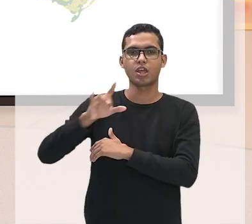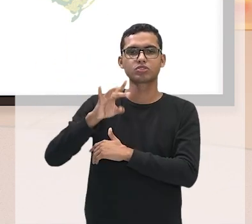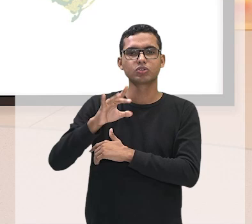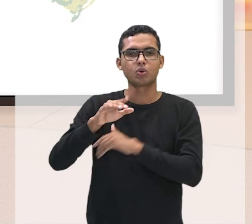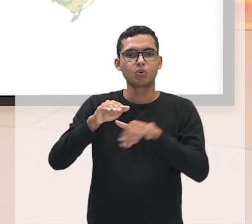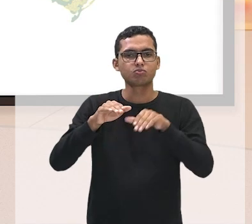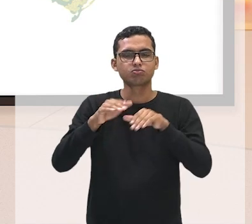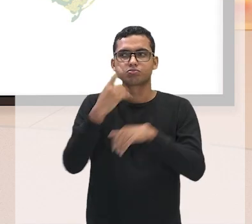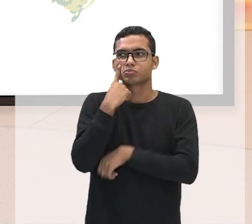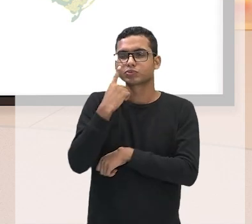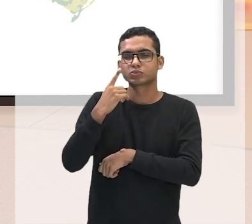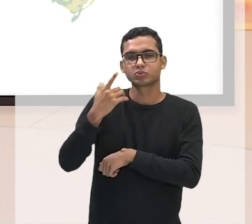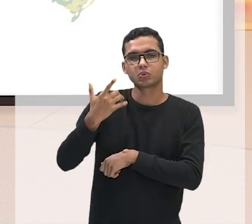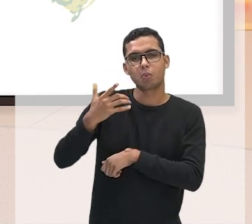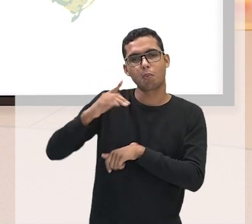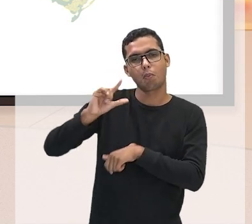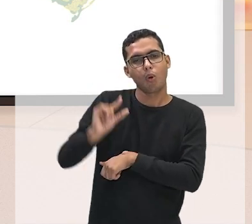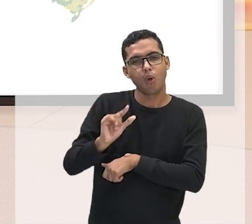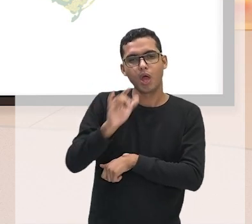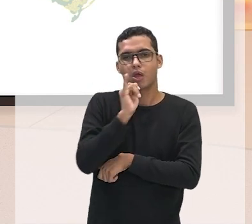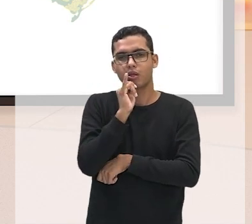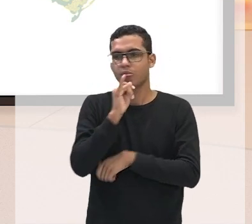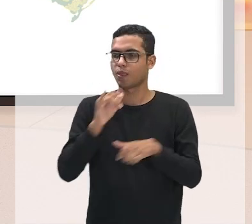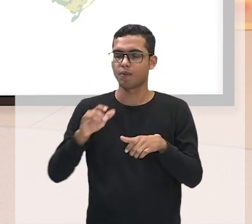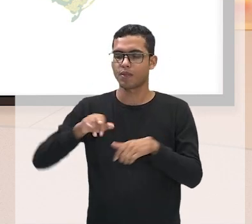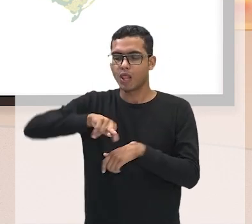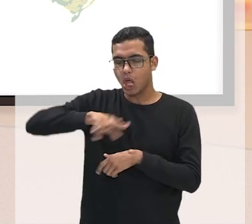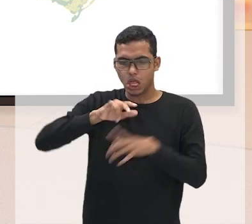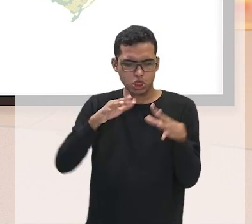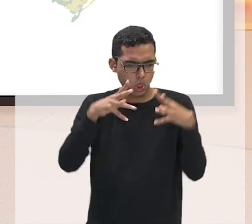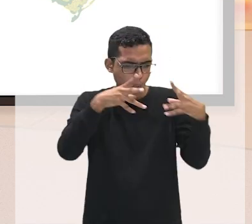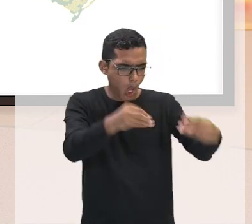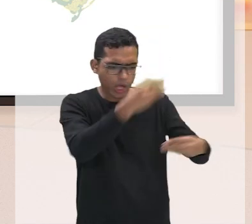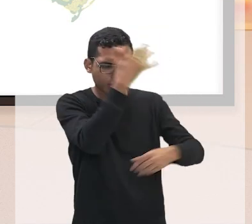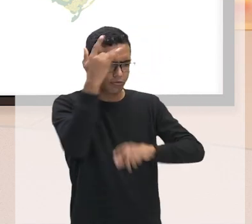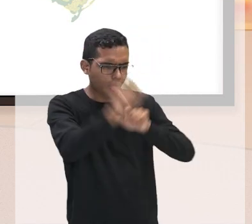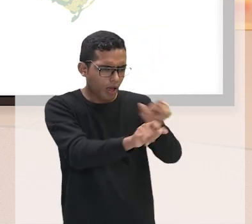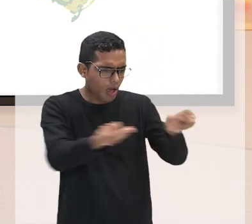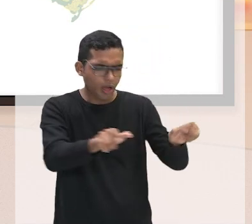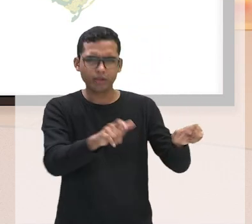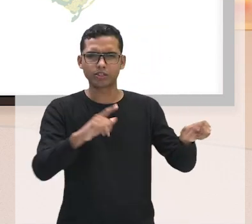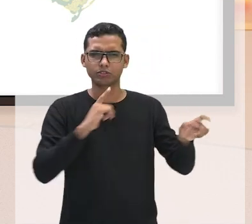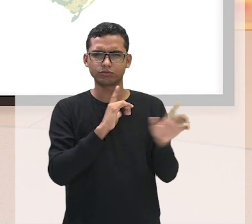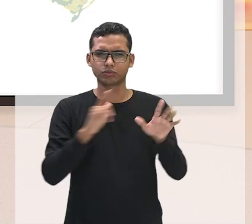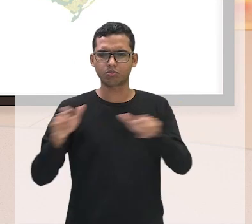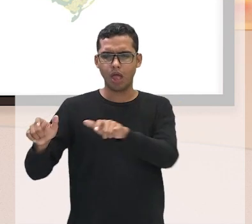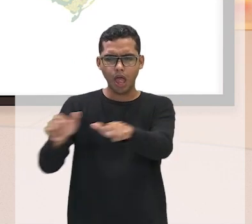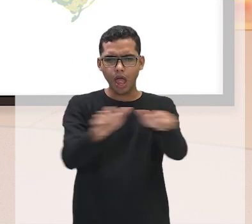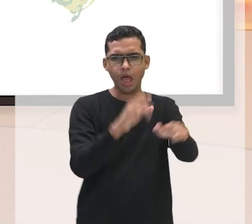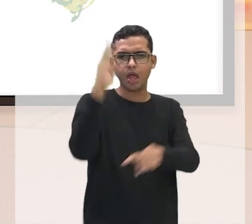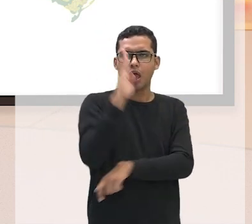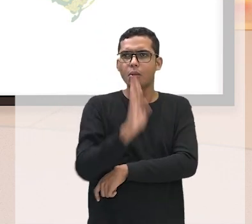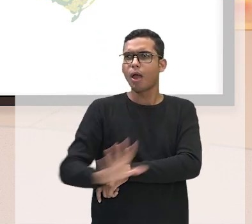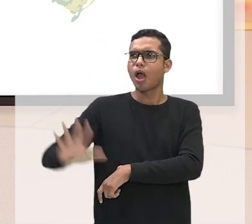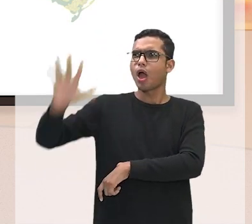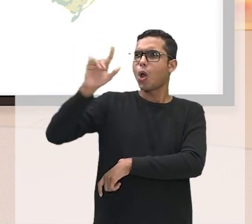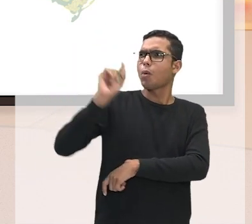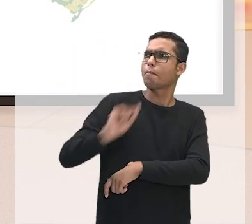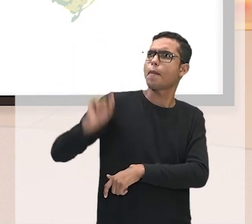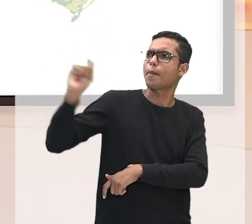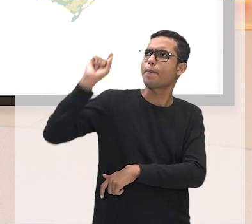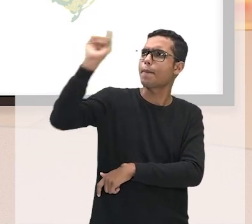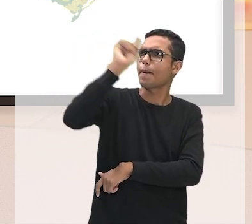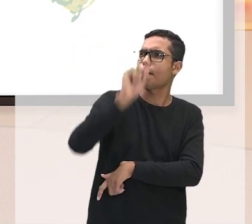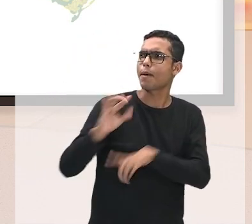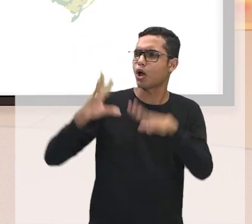Ela não significa que todas as pessoas, nesses municípios aí do sudeste do Brasil, do centro-oeste brasileiro, está